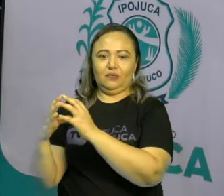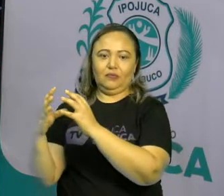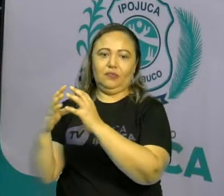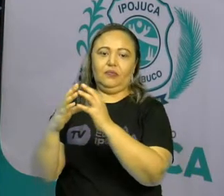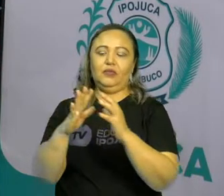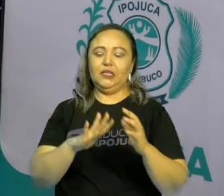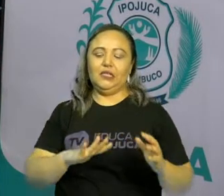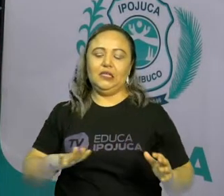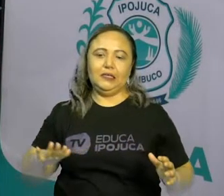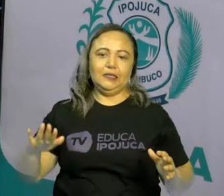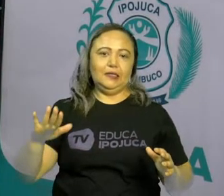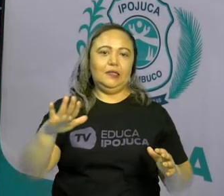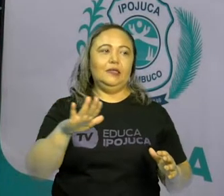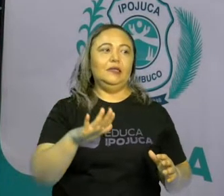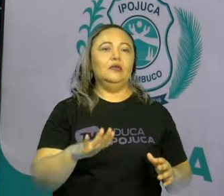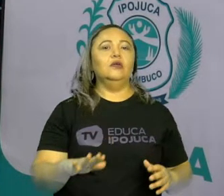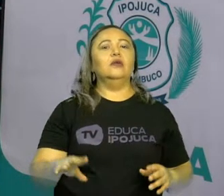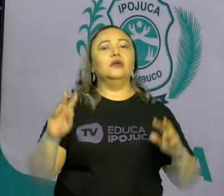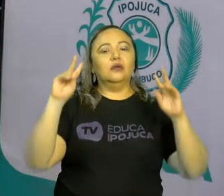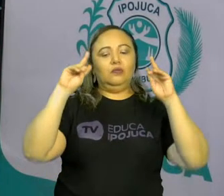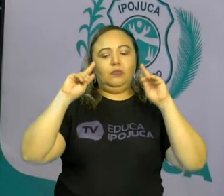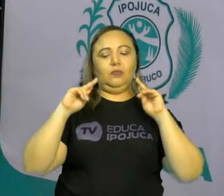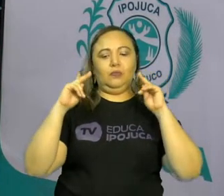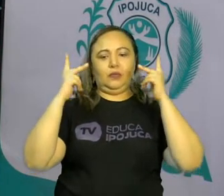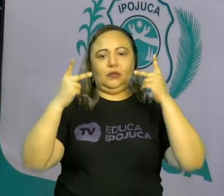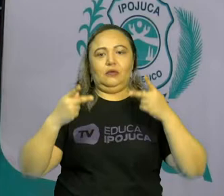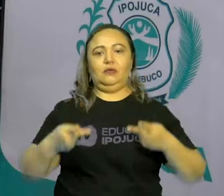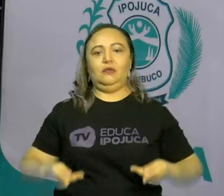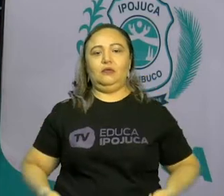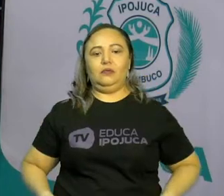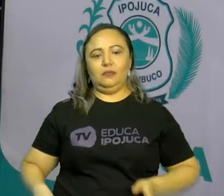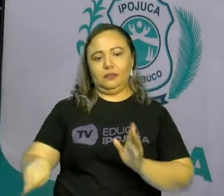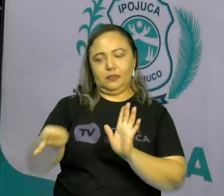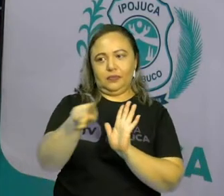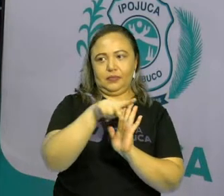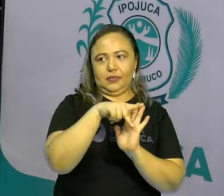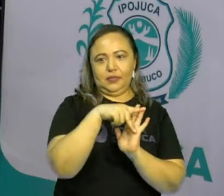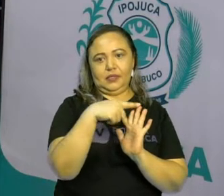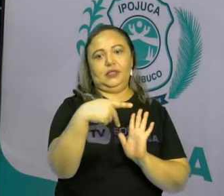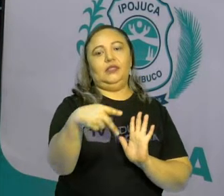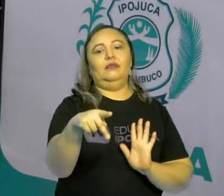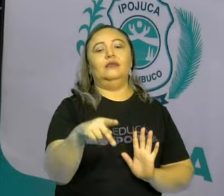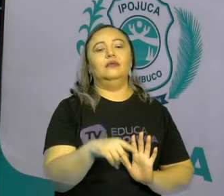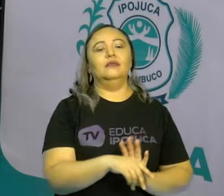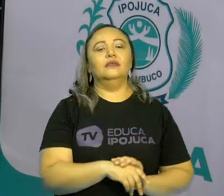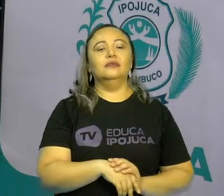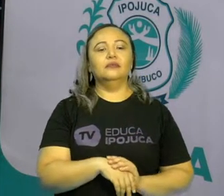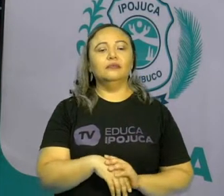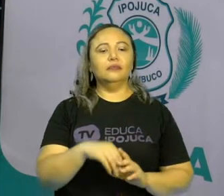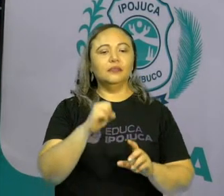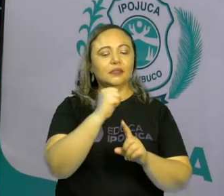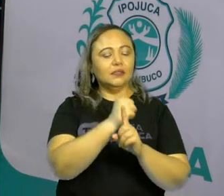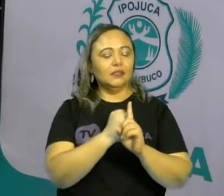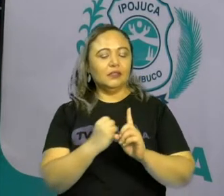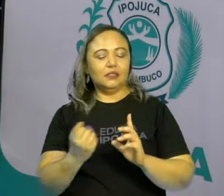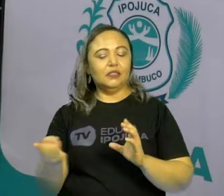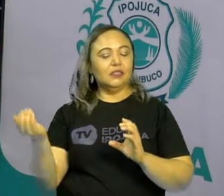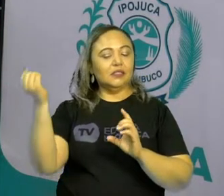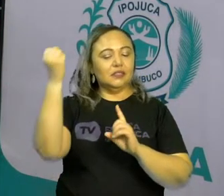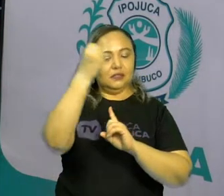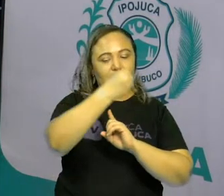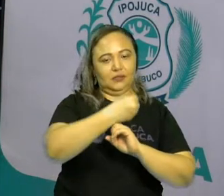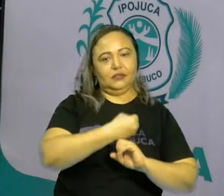espaço em que o ser humano faz parte da sociedade, convive entre